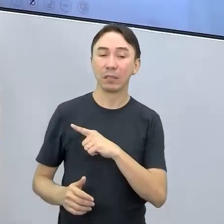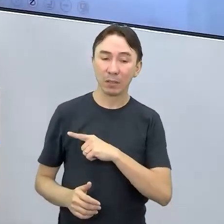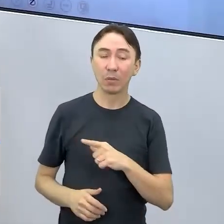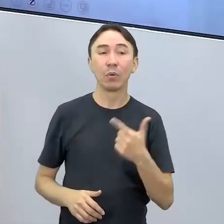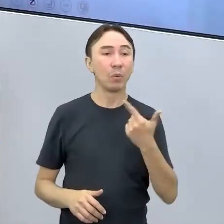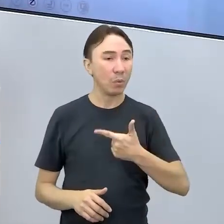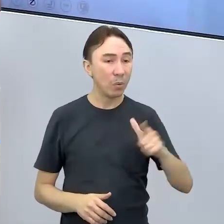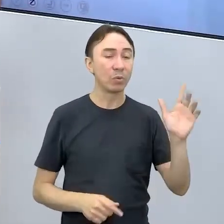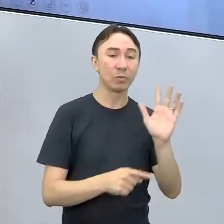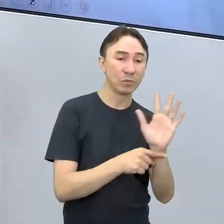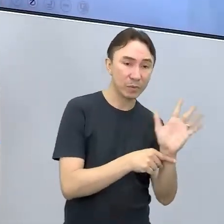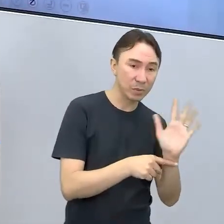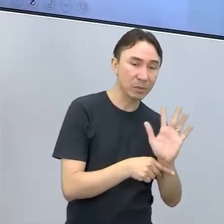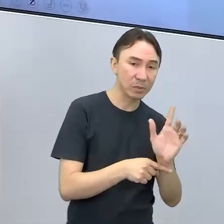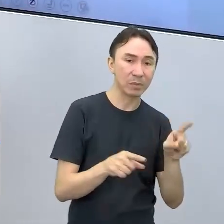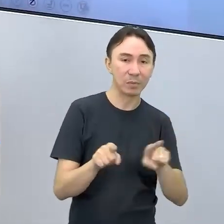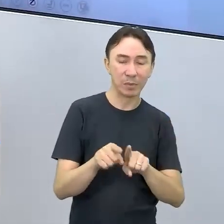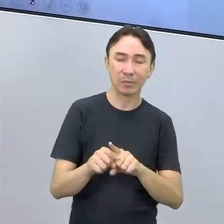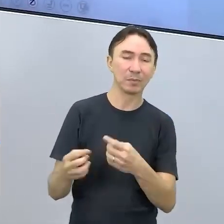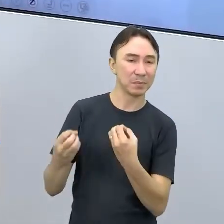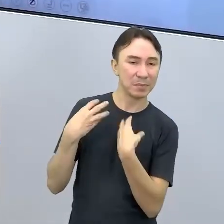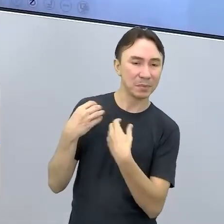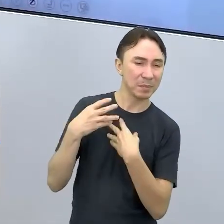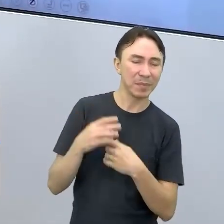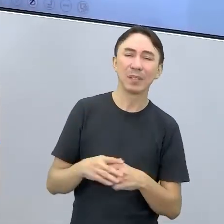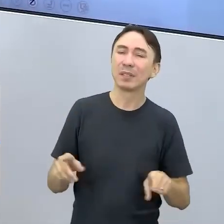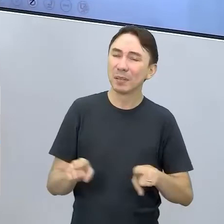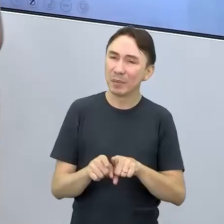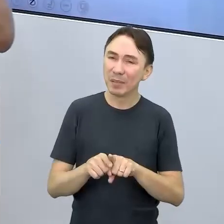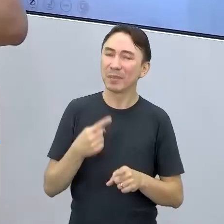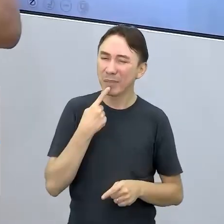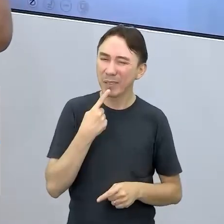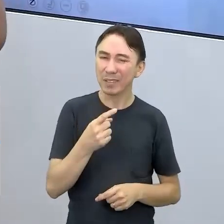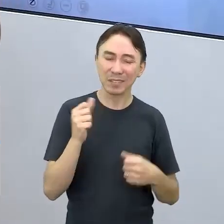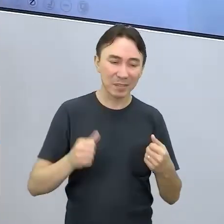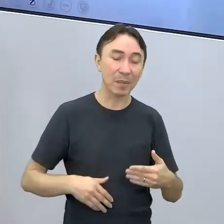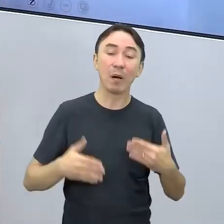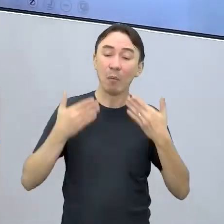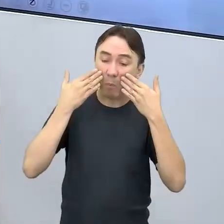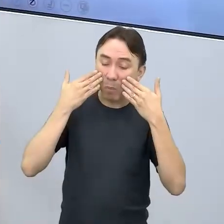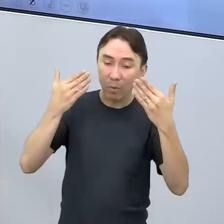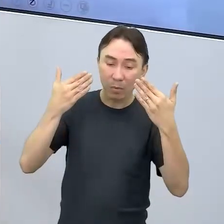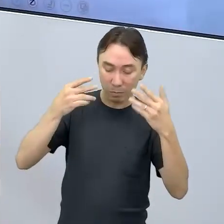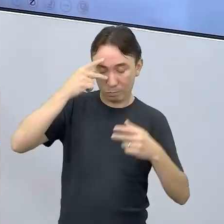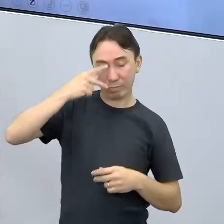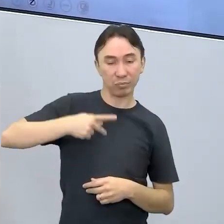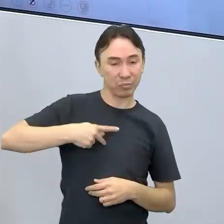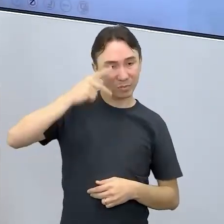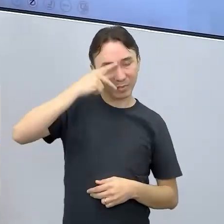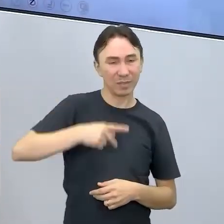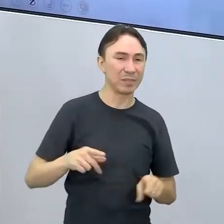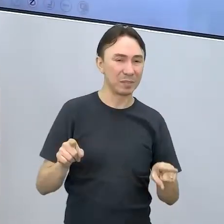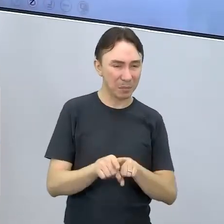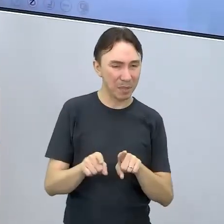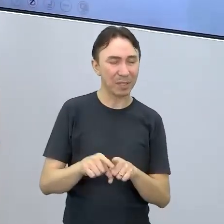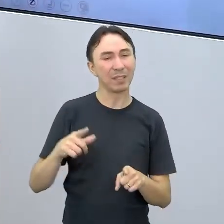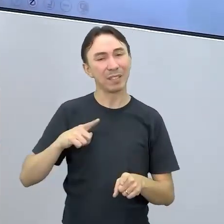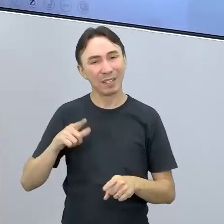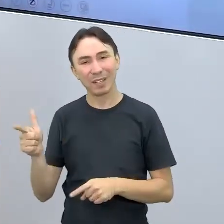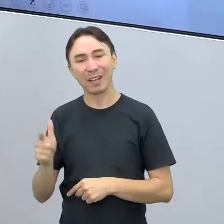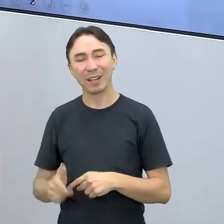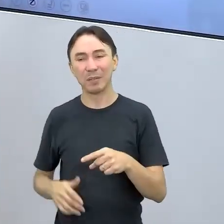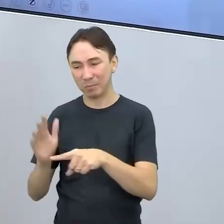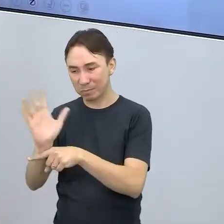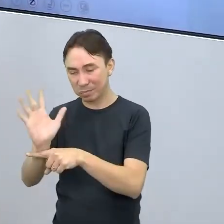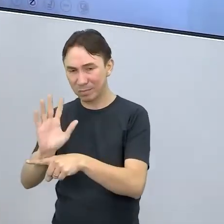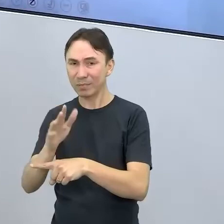Tá certo? E falamos também sobre o branding pessoal. Que coisa legal, né? Curti bastante o vídeo. Siga aquele canal também, entre outros canais que foram